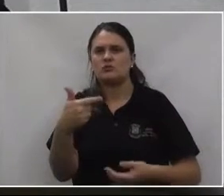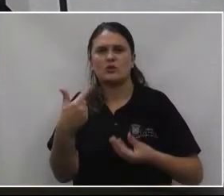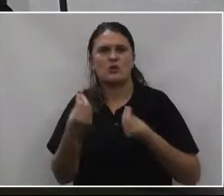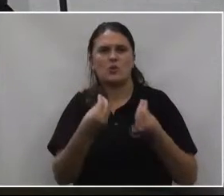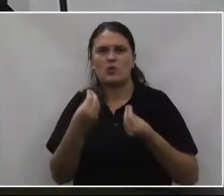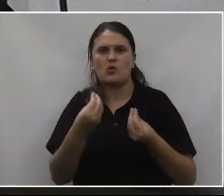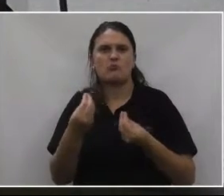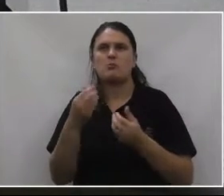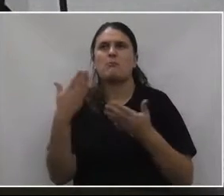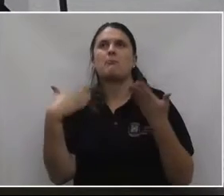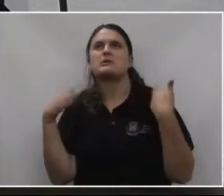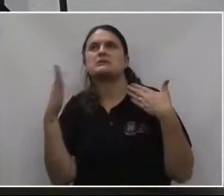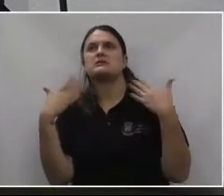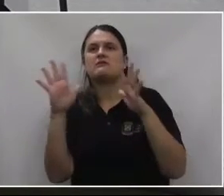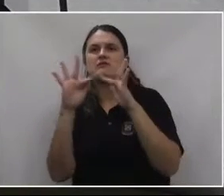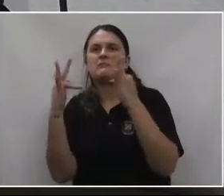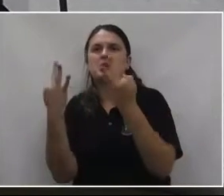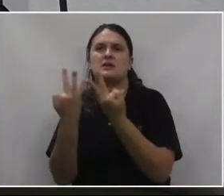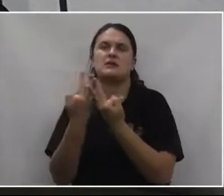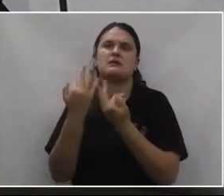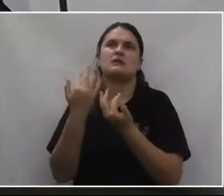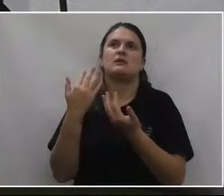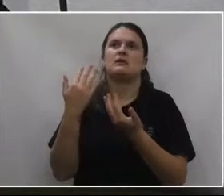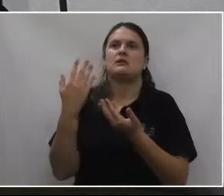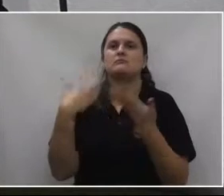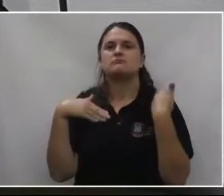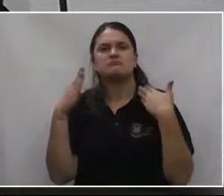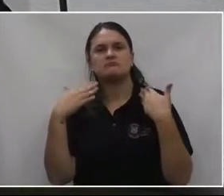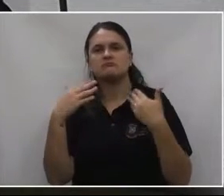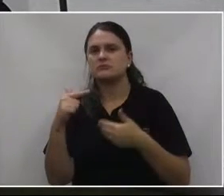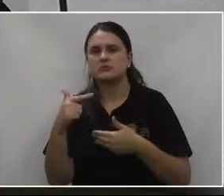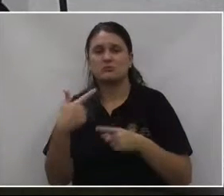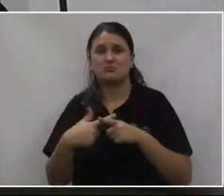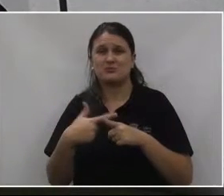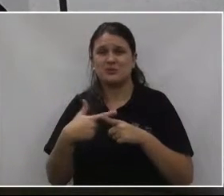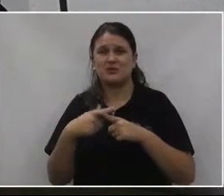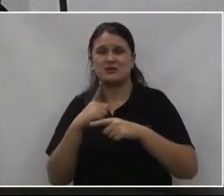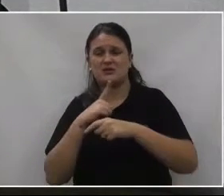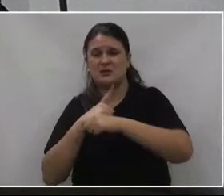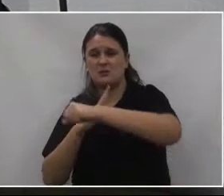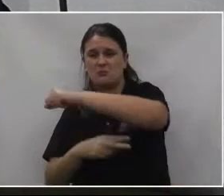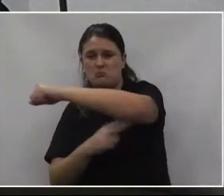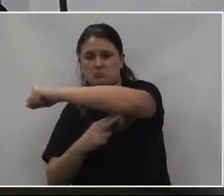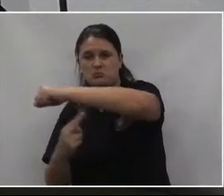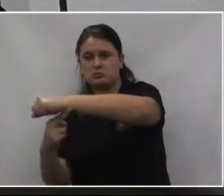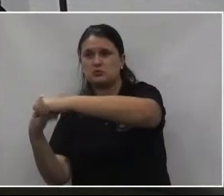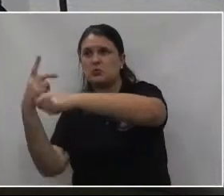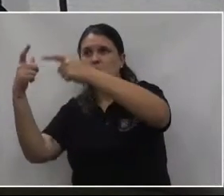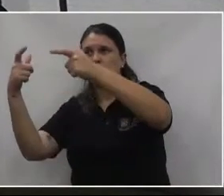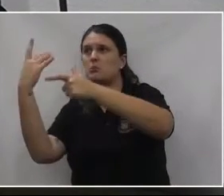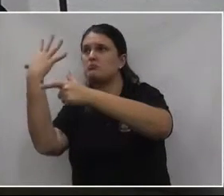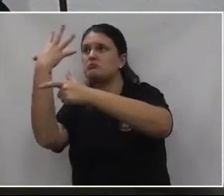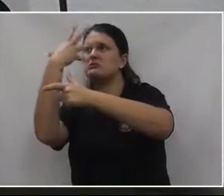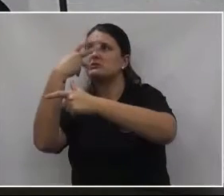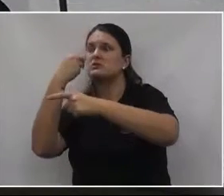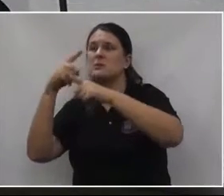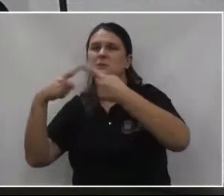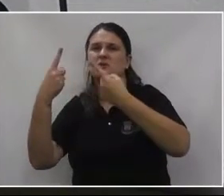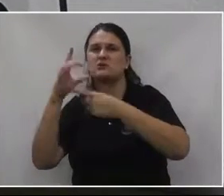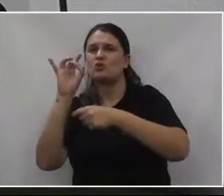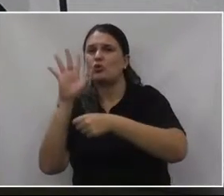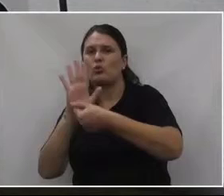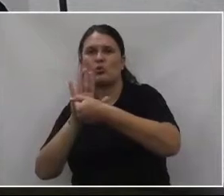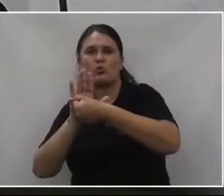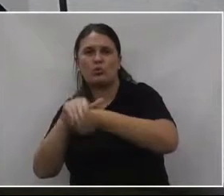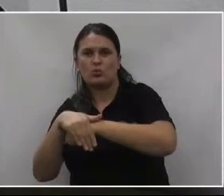você pegar a sua família e ir no Parque Ambiental. Tem a Ponte, que é o nosso cartão postal, mas é só à noite para